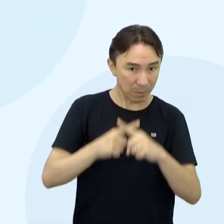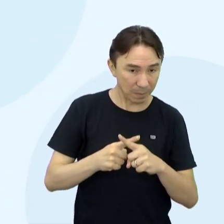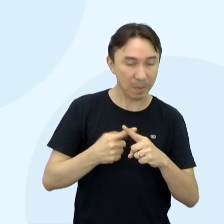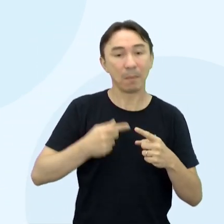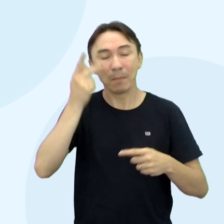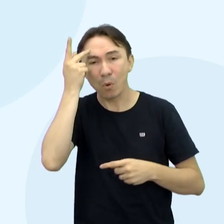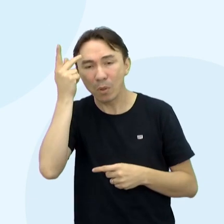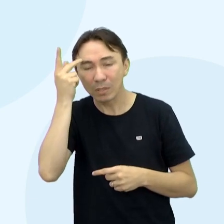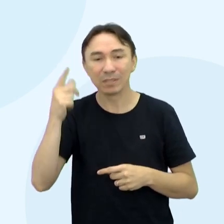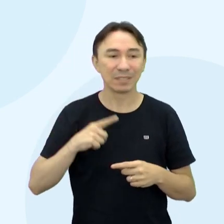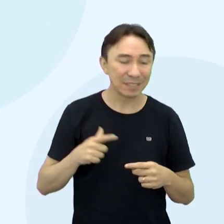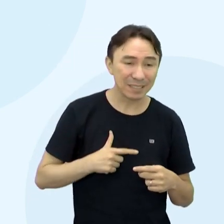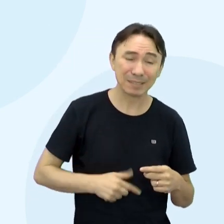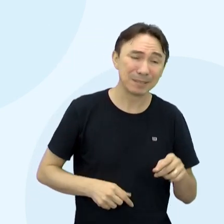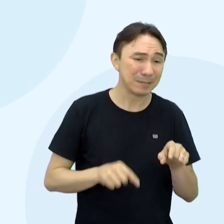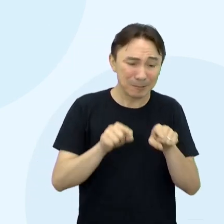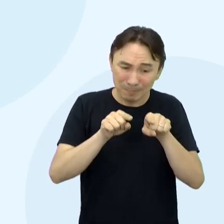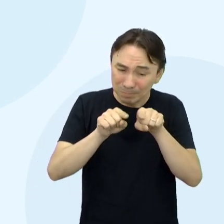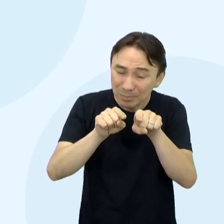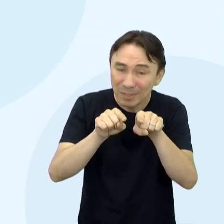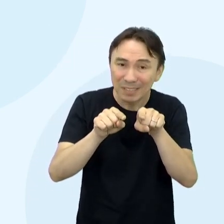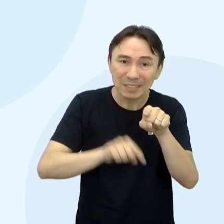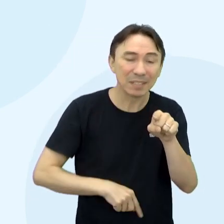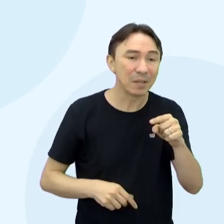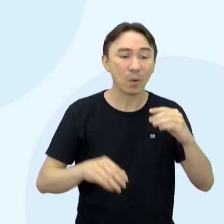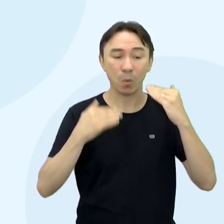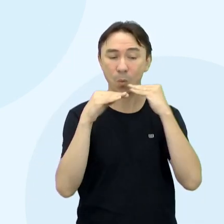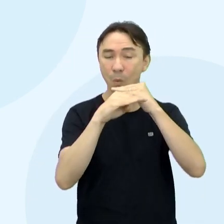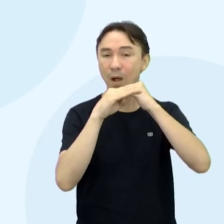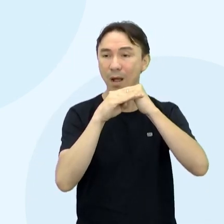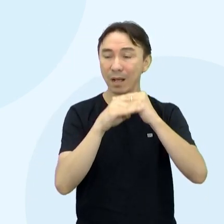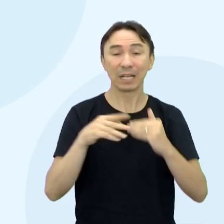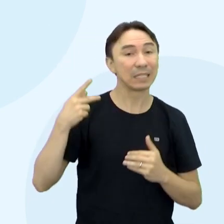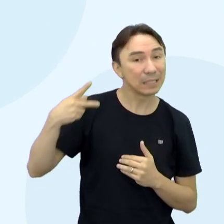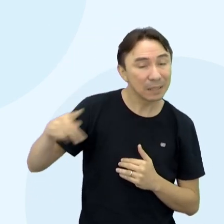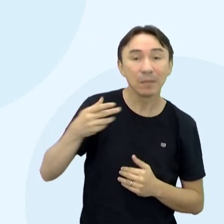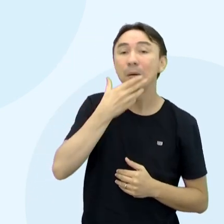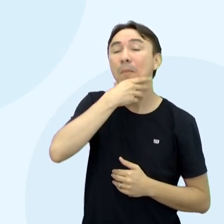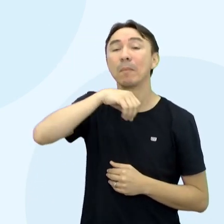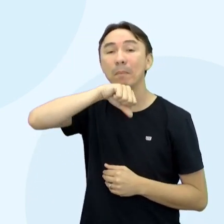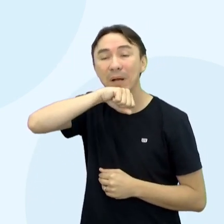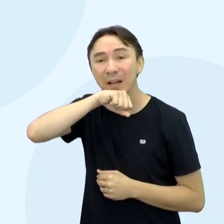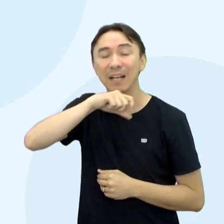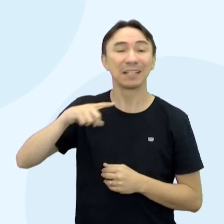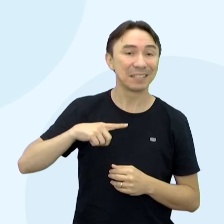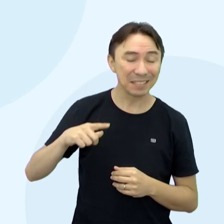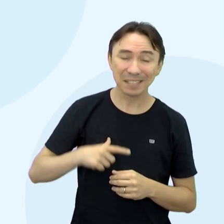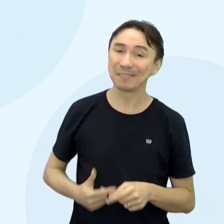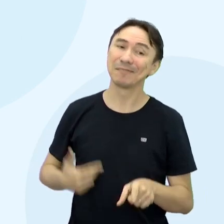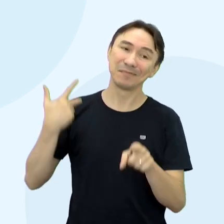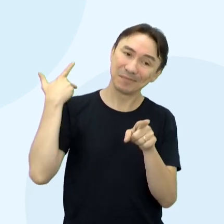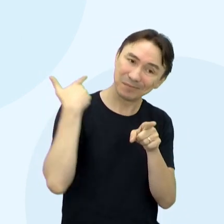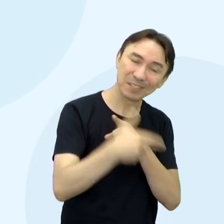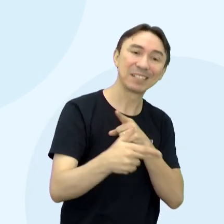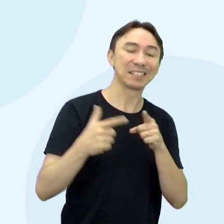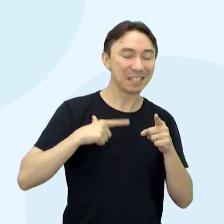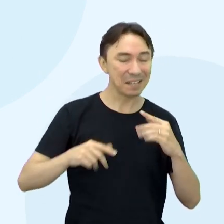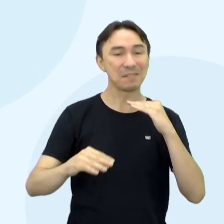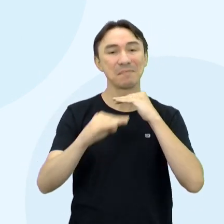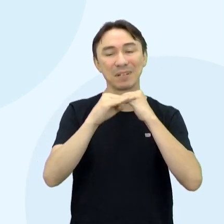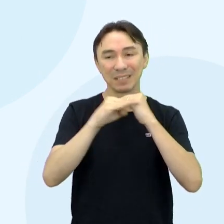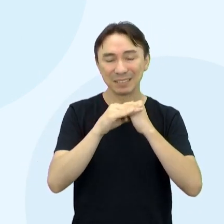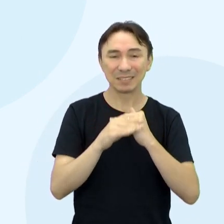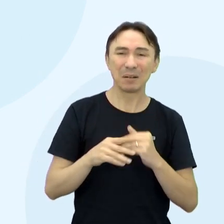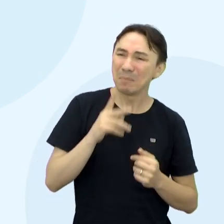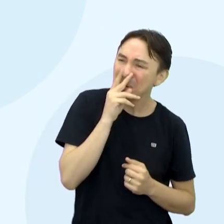empatado Seu time O time do meu pai, no caso Se classificava com esse empate E parecia que nada iria mudar De